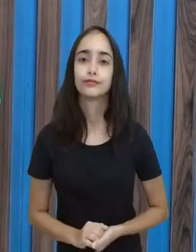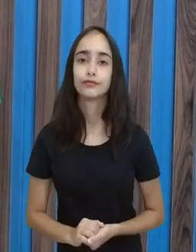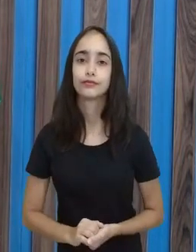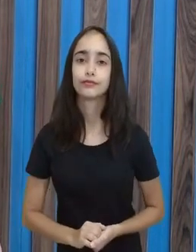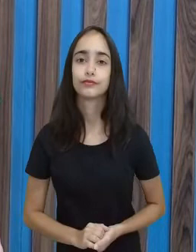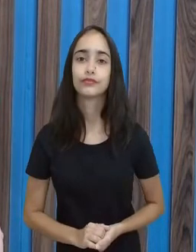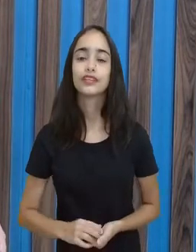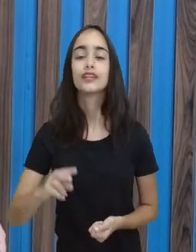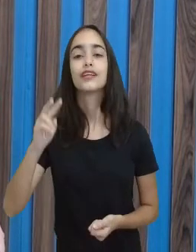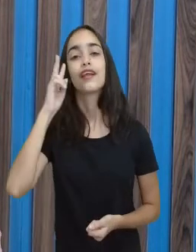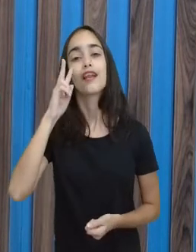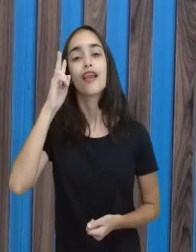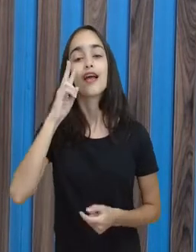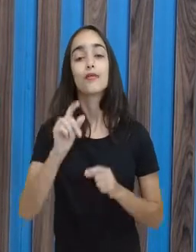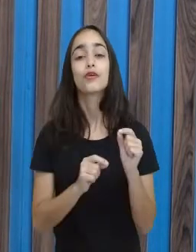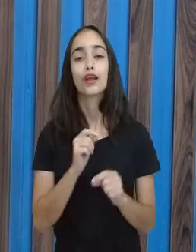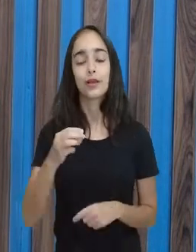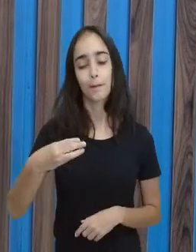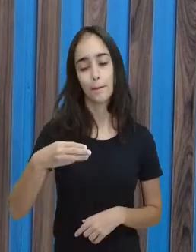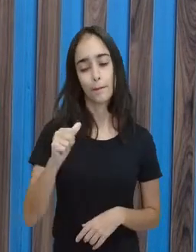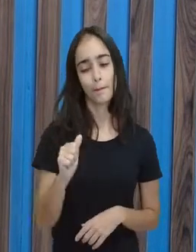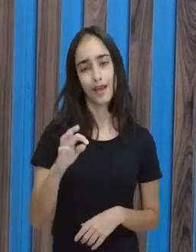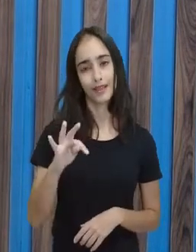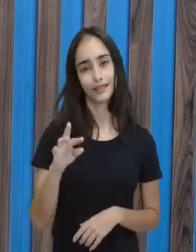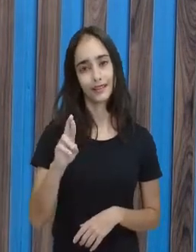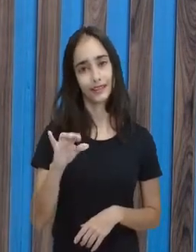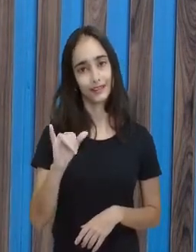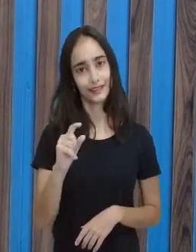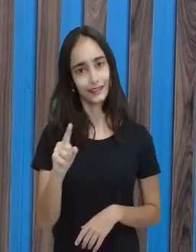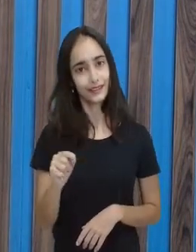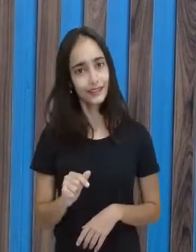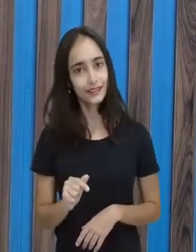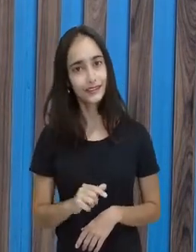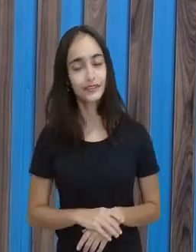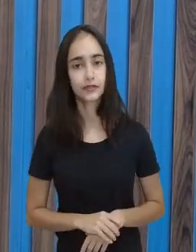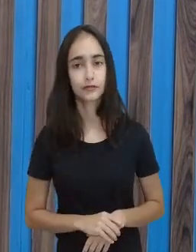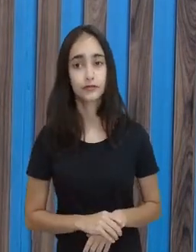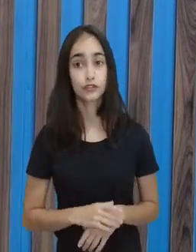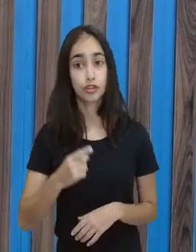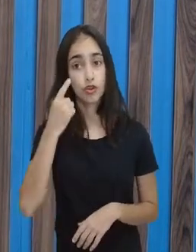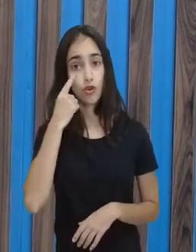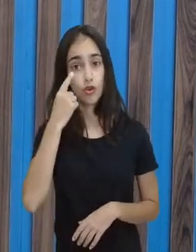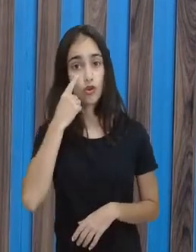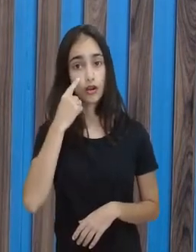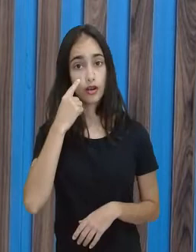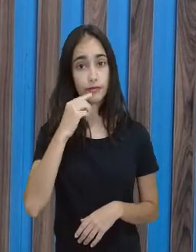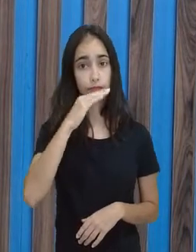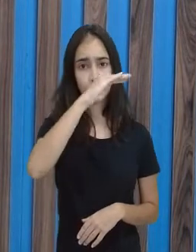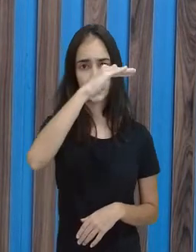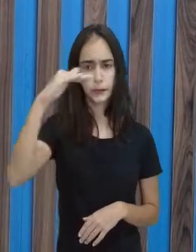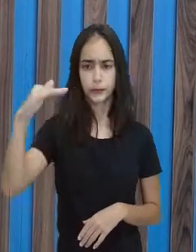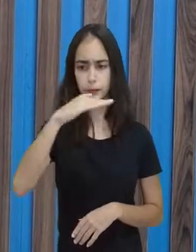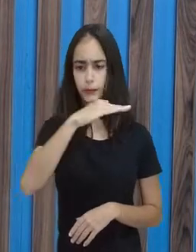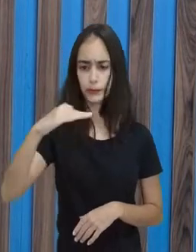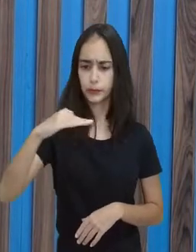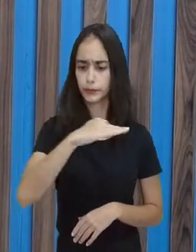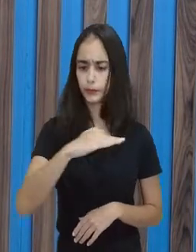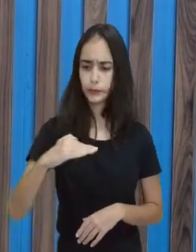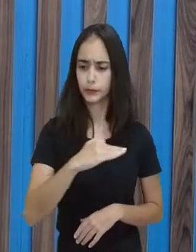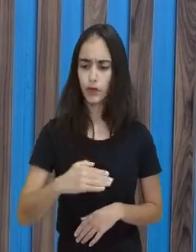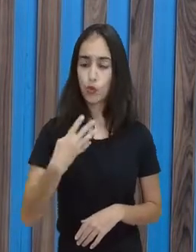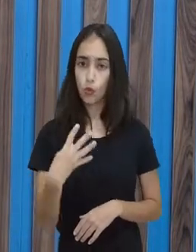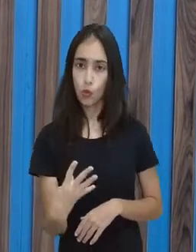Lembra matriz, né? Ó, uma, duas, três, quatro linhas